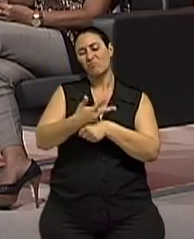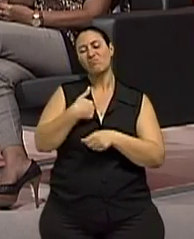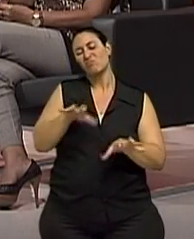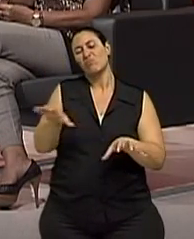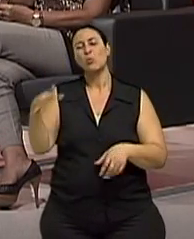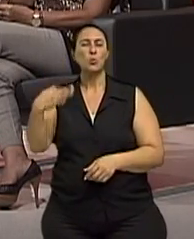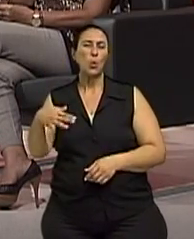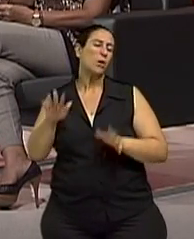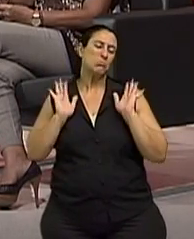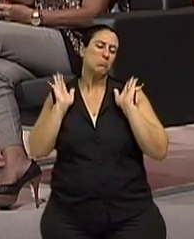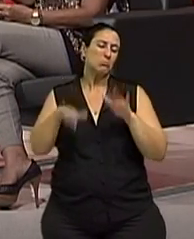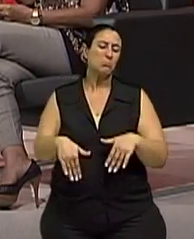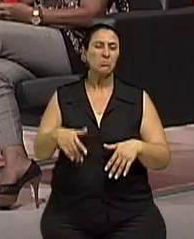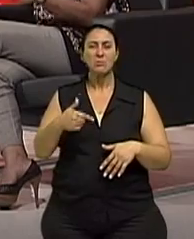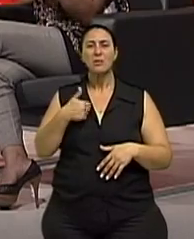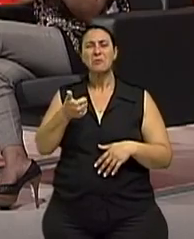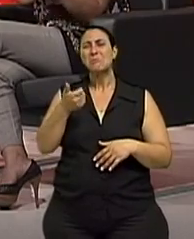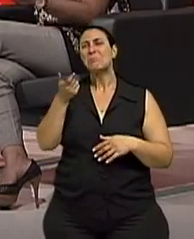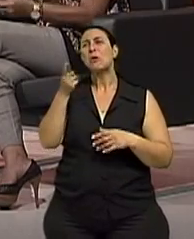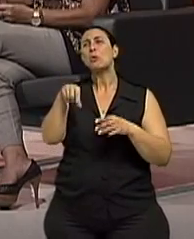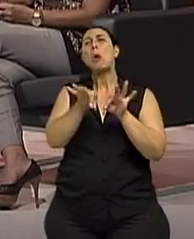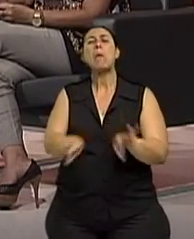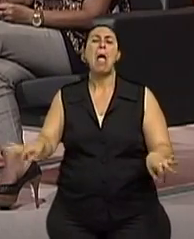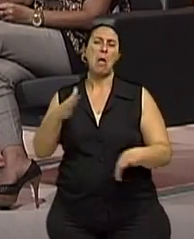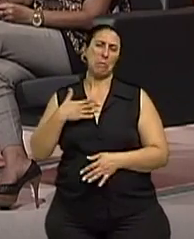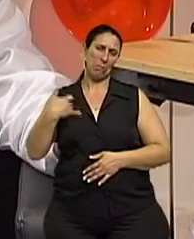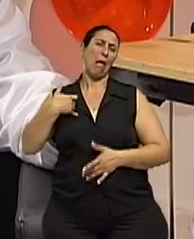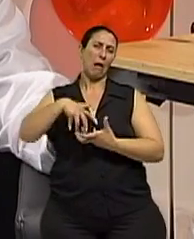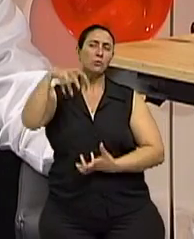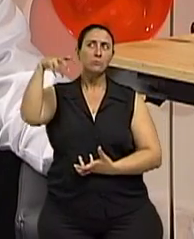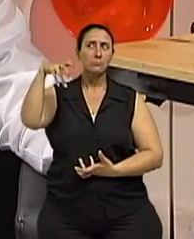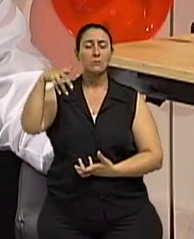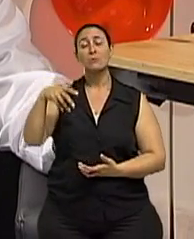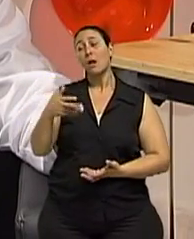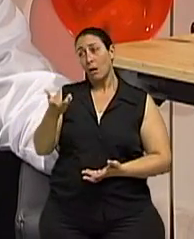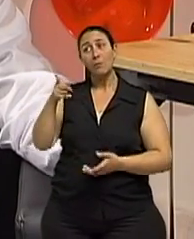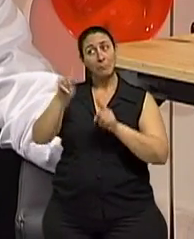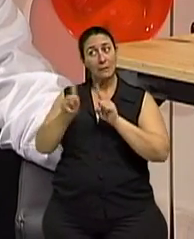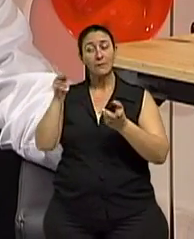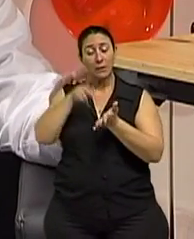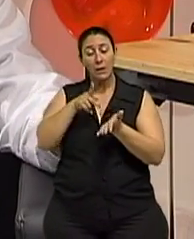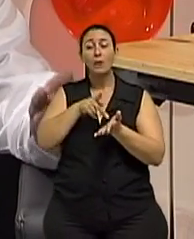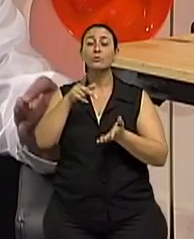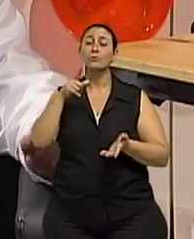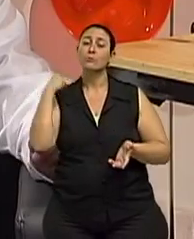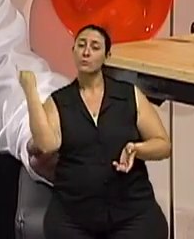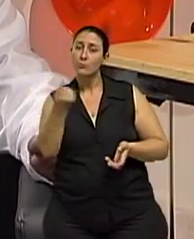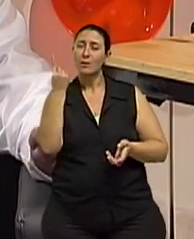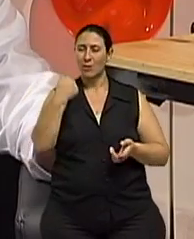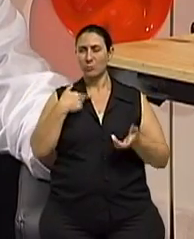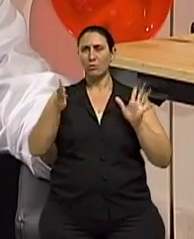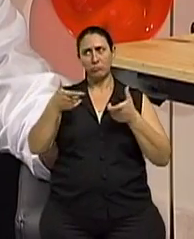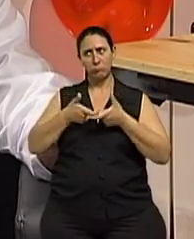um limitante para o tratamento. E que aquilo é normal da idade, entre aspas. Mas, na verdade, hoje em dia, eu atendo cada vez mais